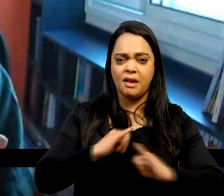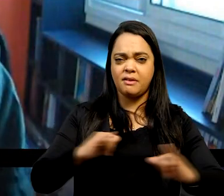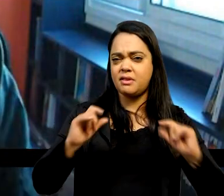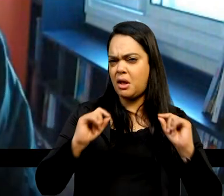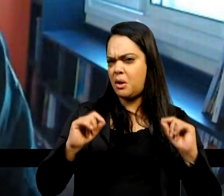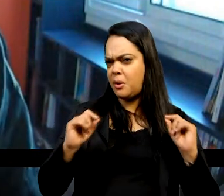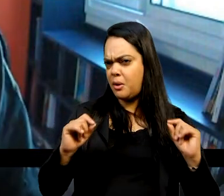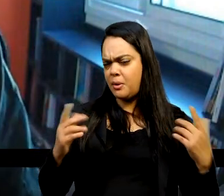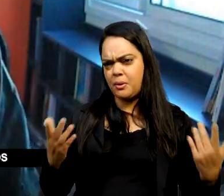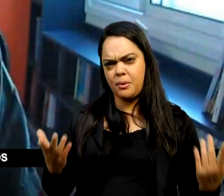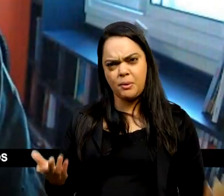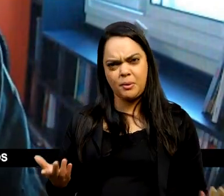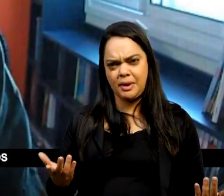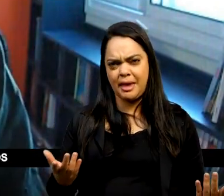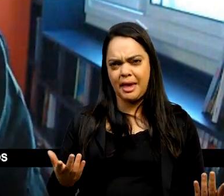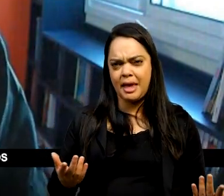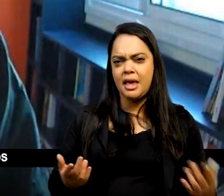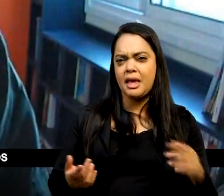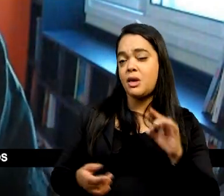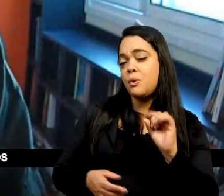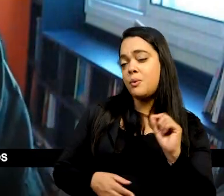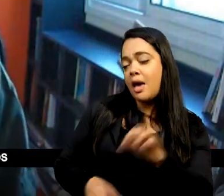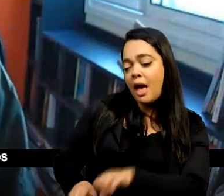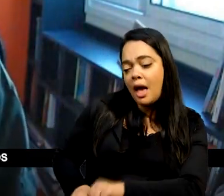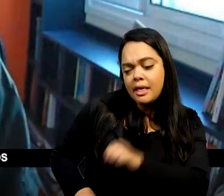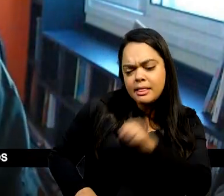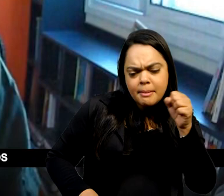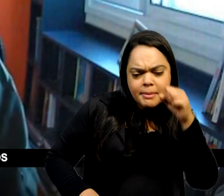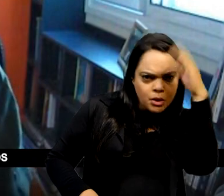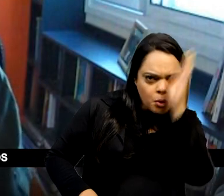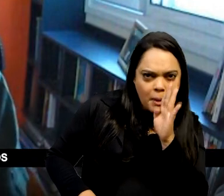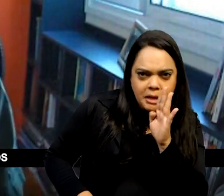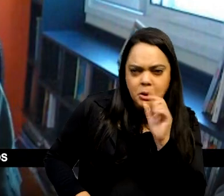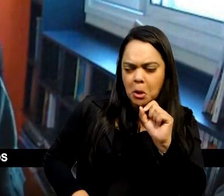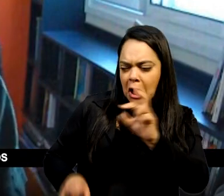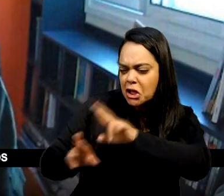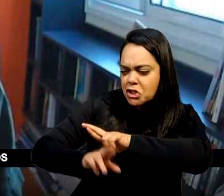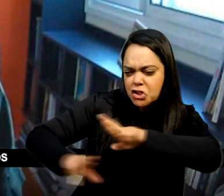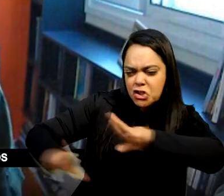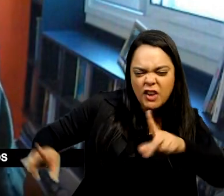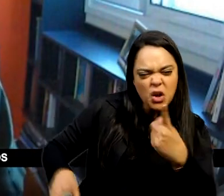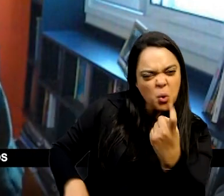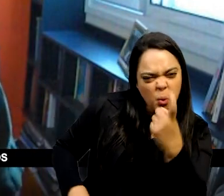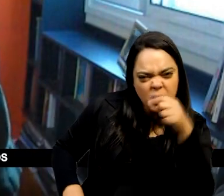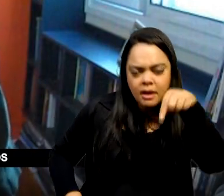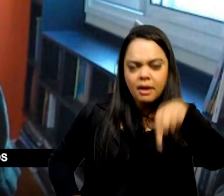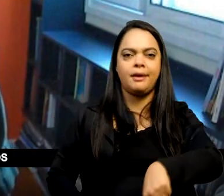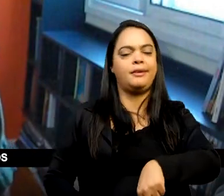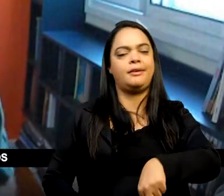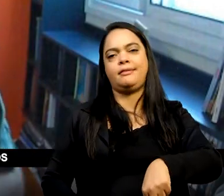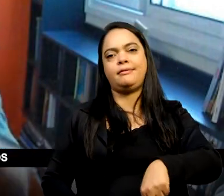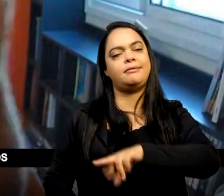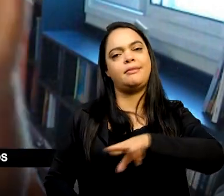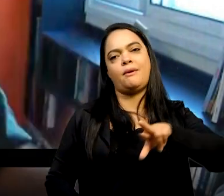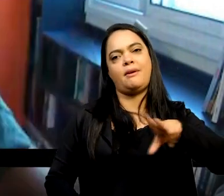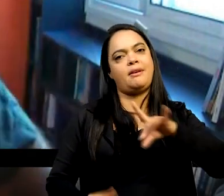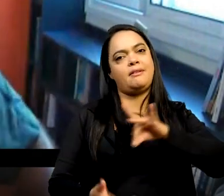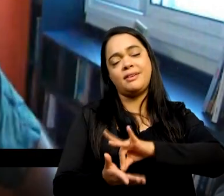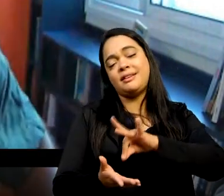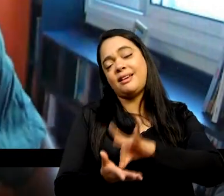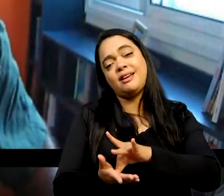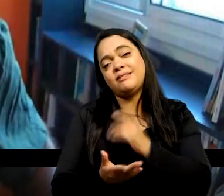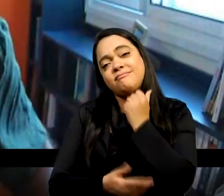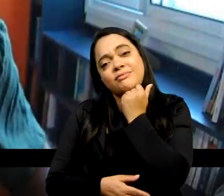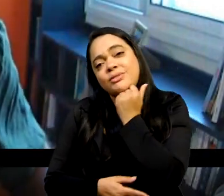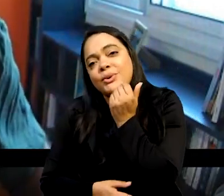exclusiva singularidade da independência deveria ser considerada uma afirmação inócua, improdutiva, que não nos leva